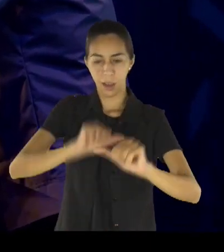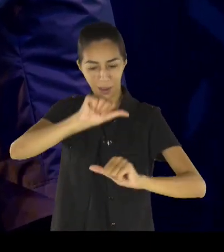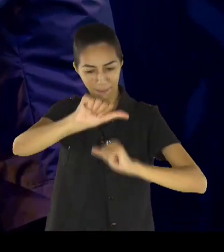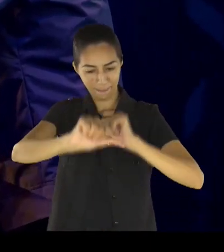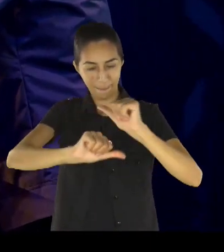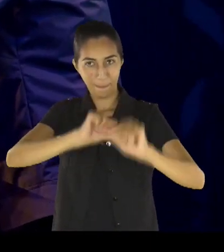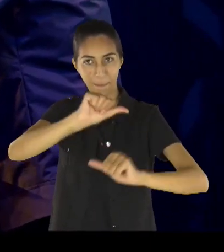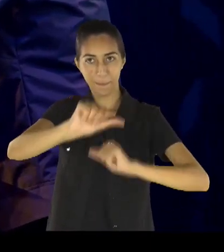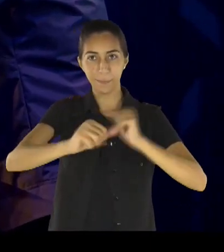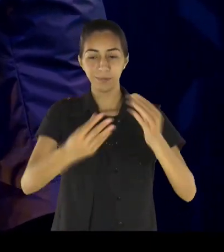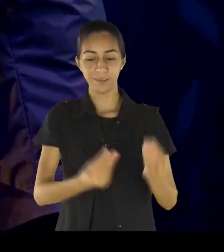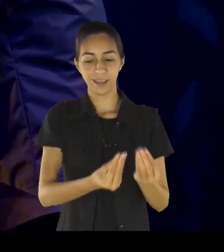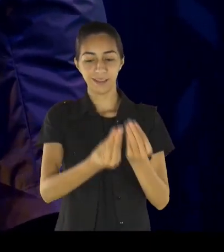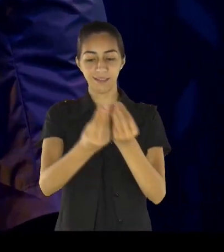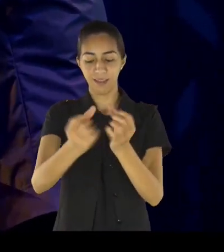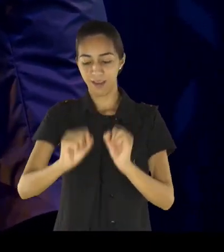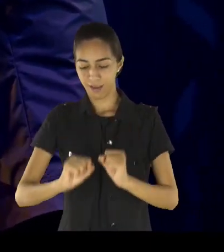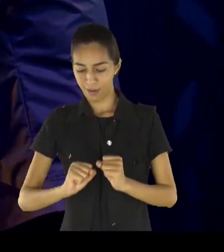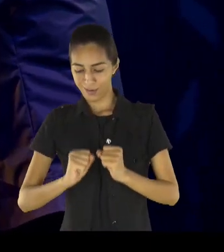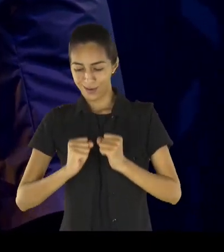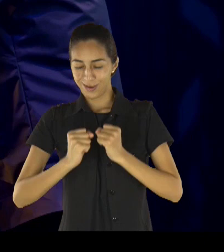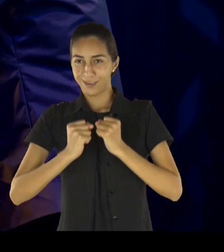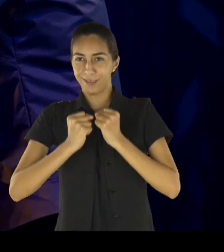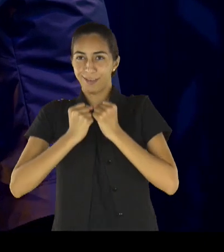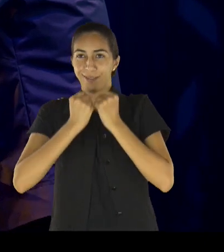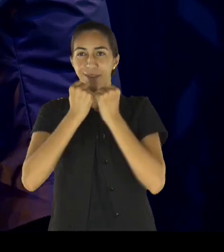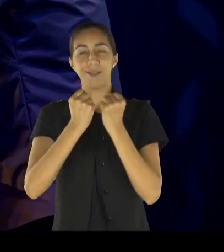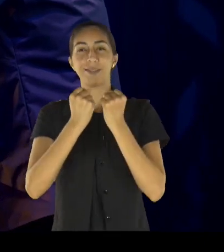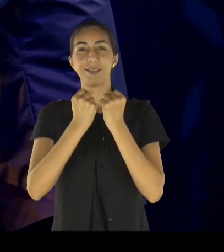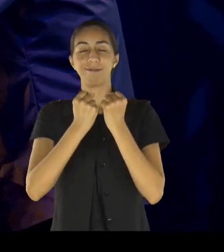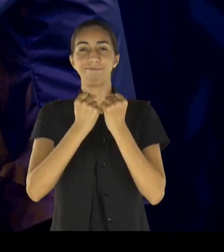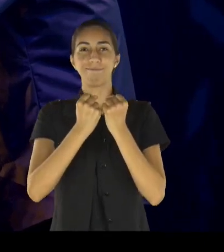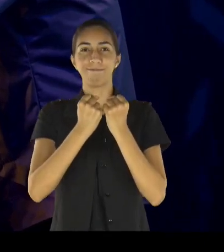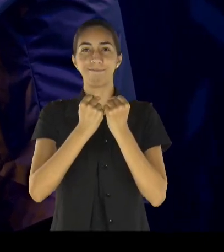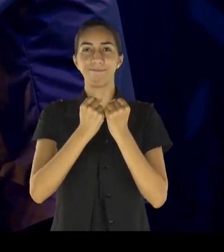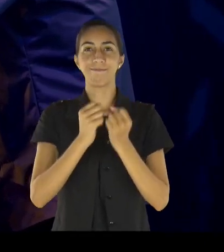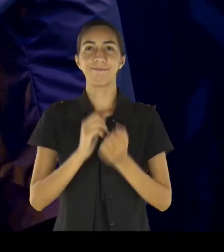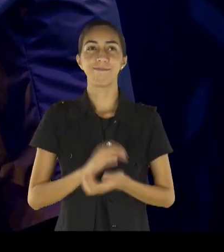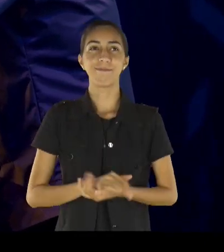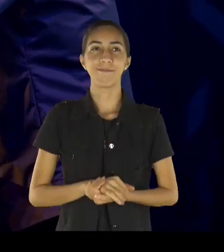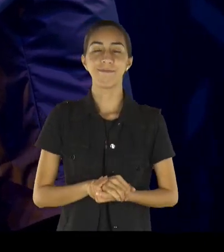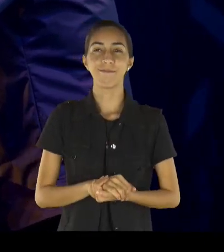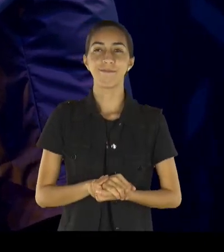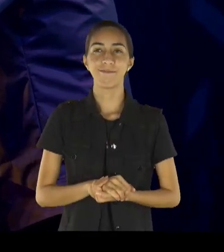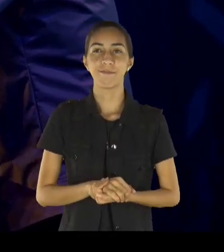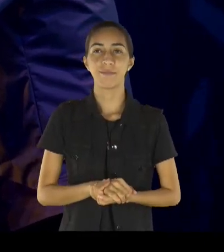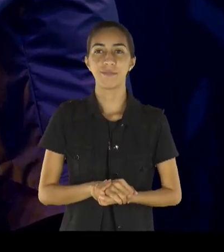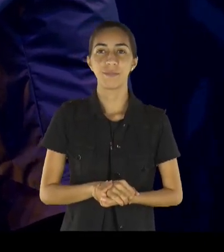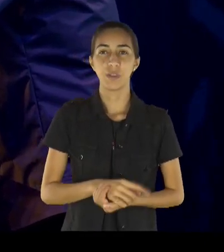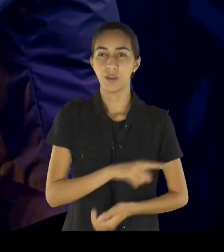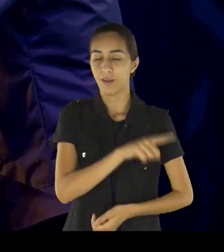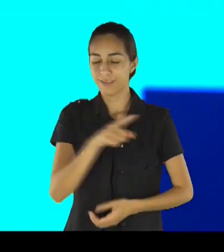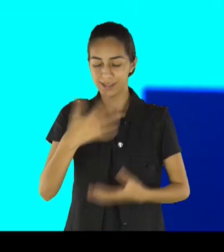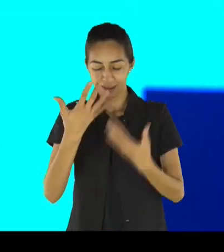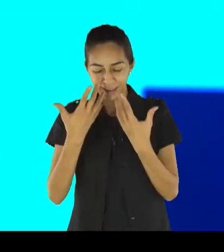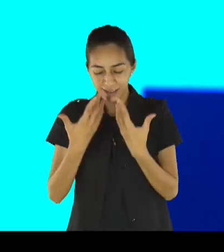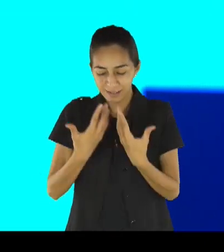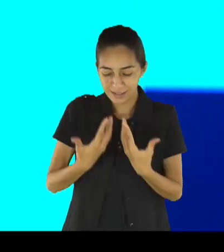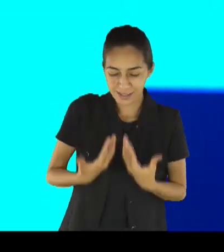e eu vou voar, como águia, eu vou correr, e não vou me cansar, eu vou caminhar, e não vou me fatigar,